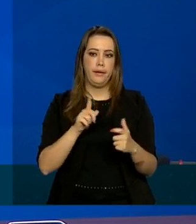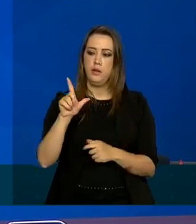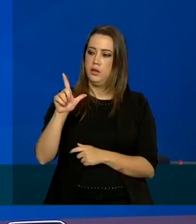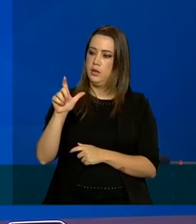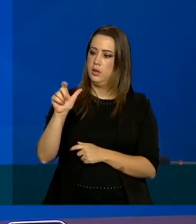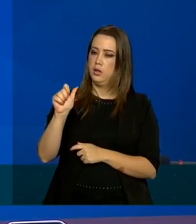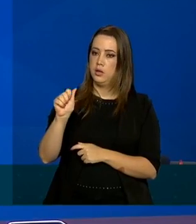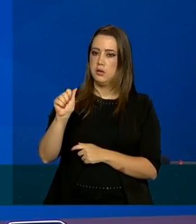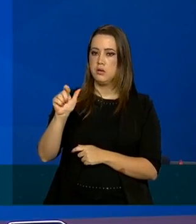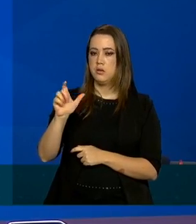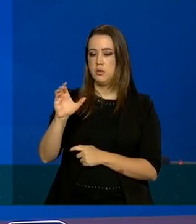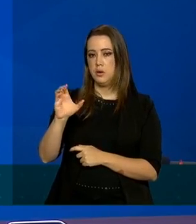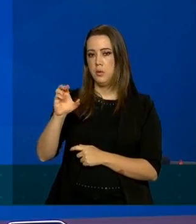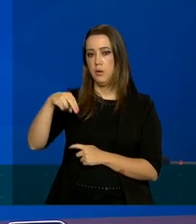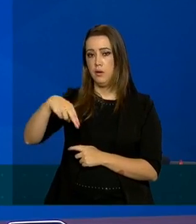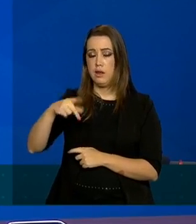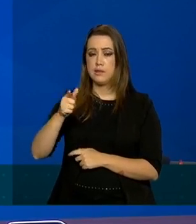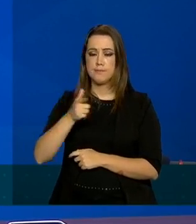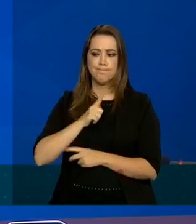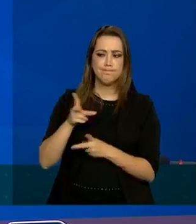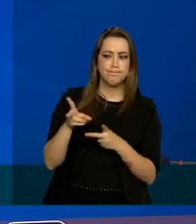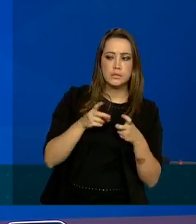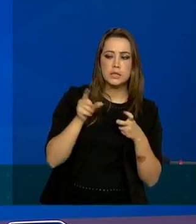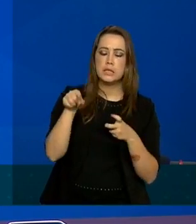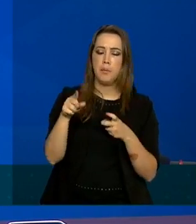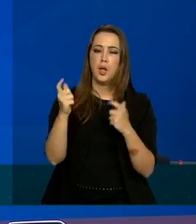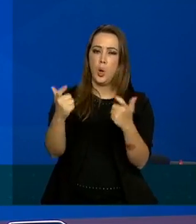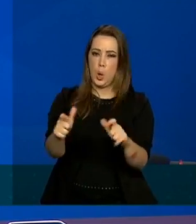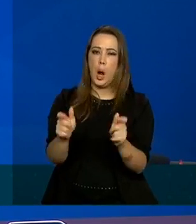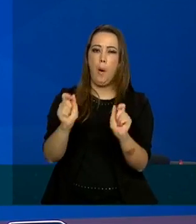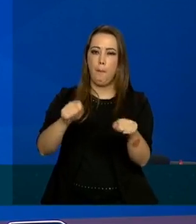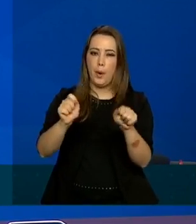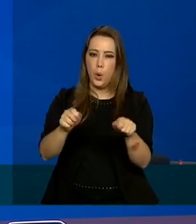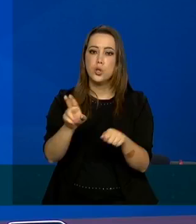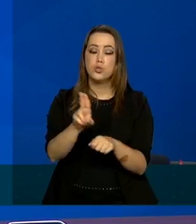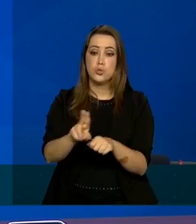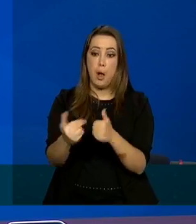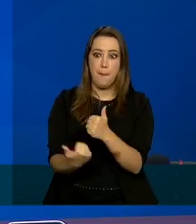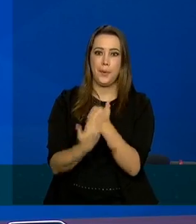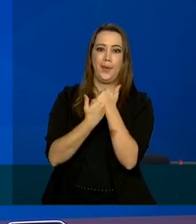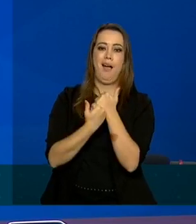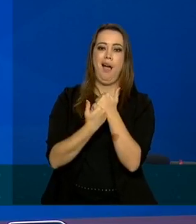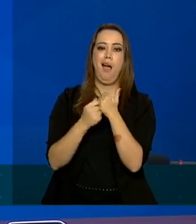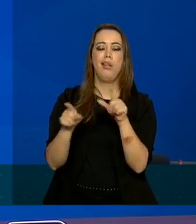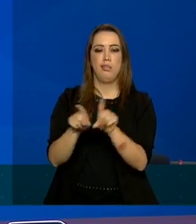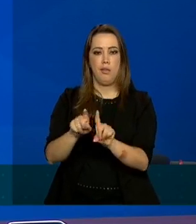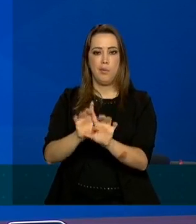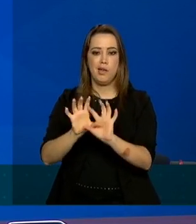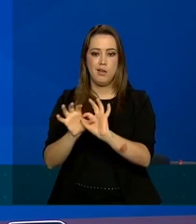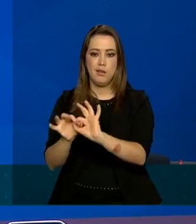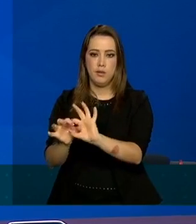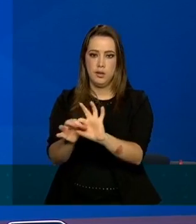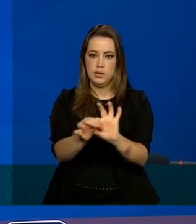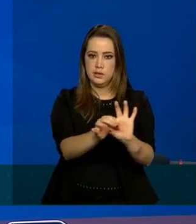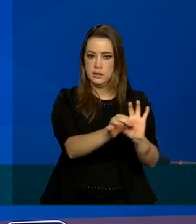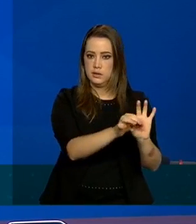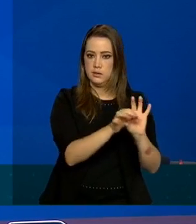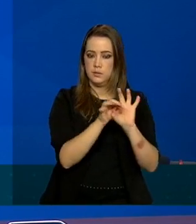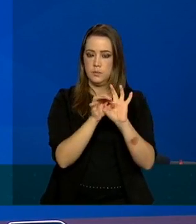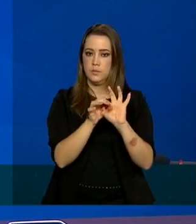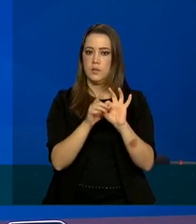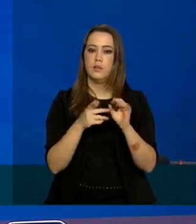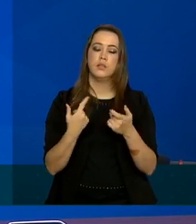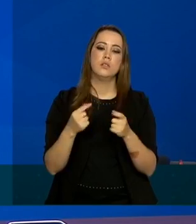entende diante de uma série de atividades que ele tem condição de se realizar então também é possível fazer a interiorização